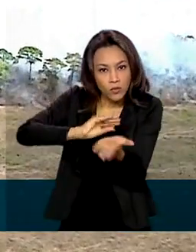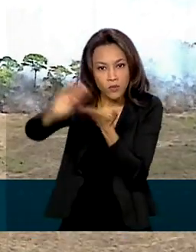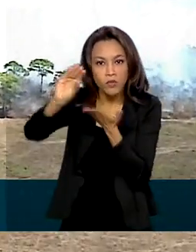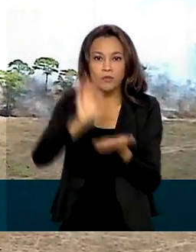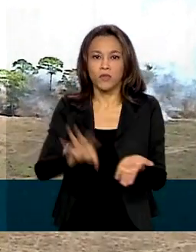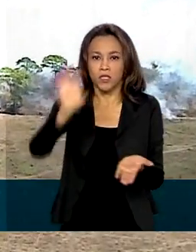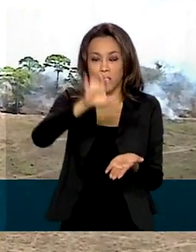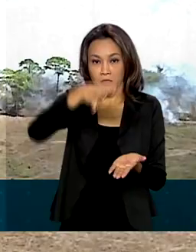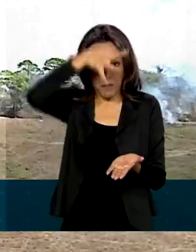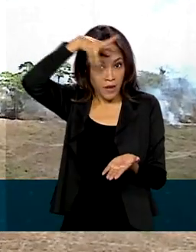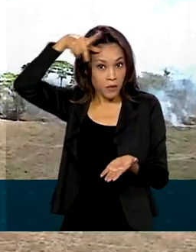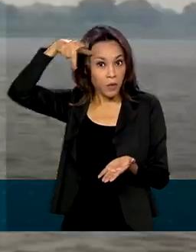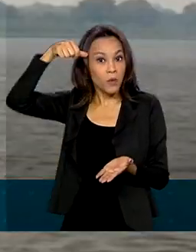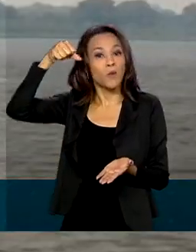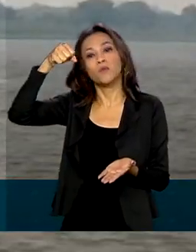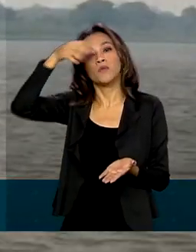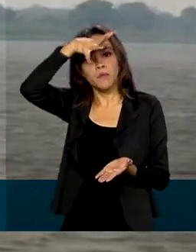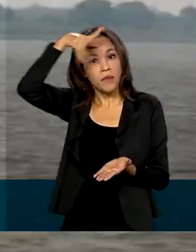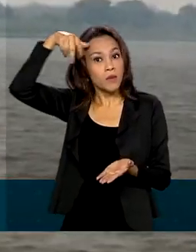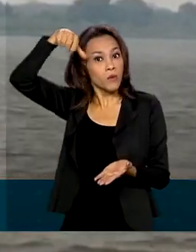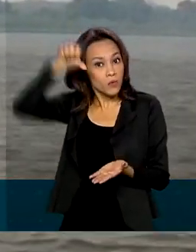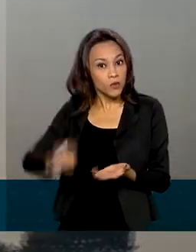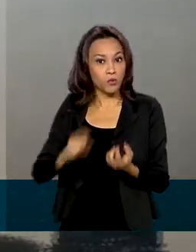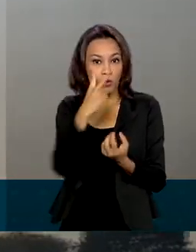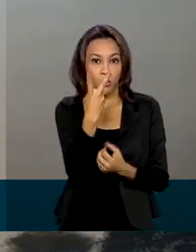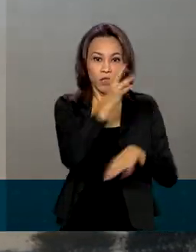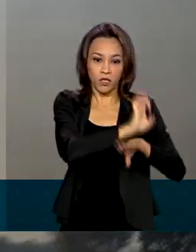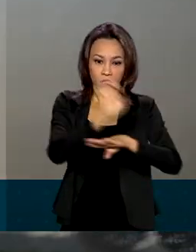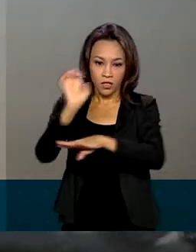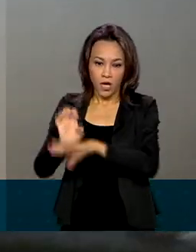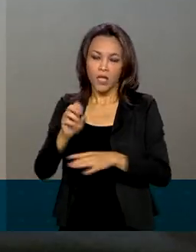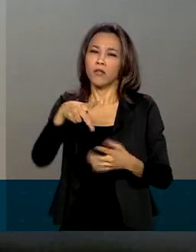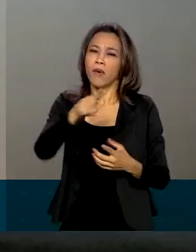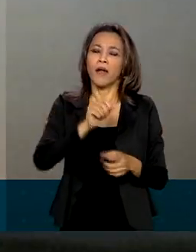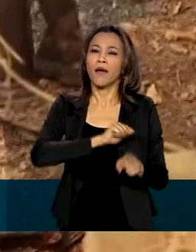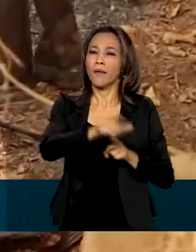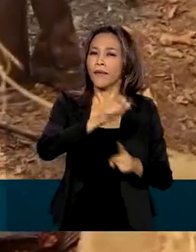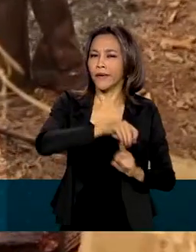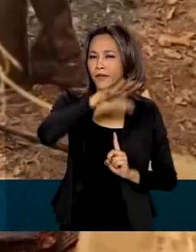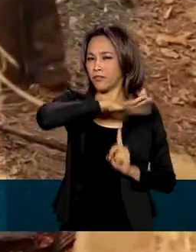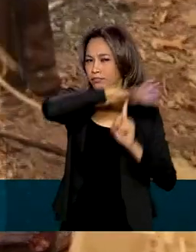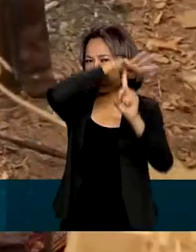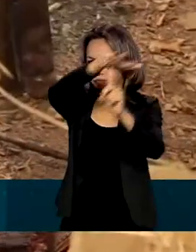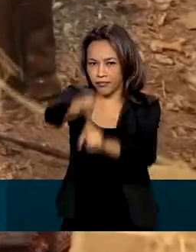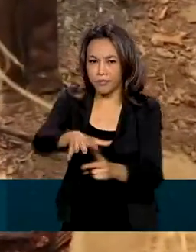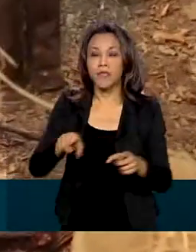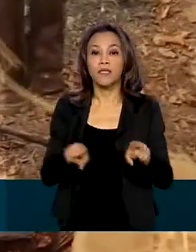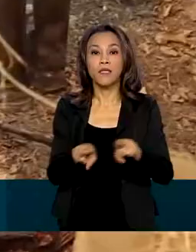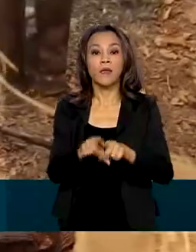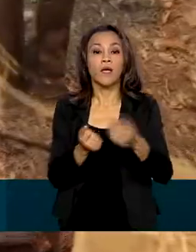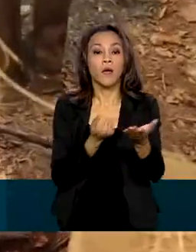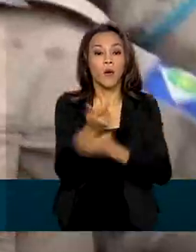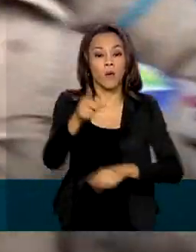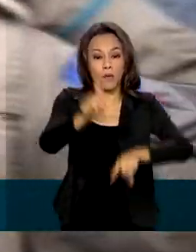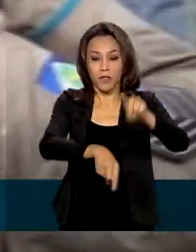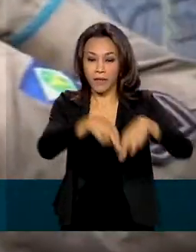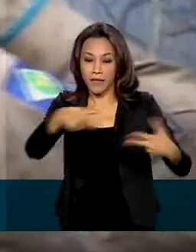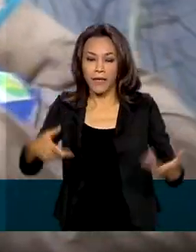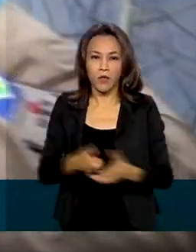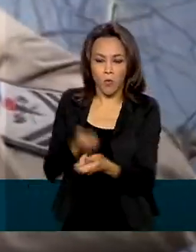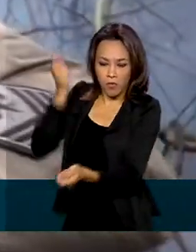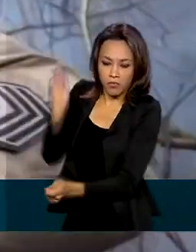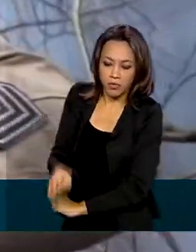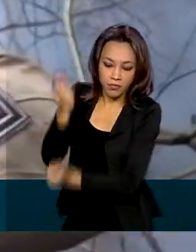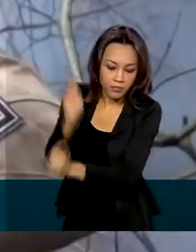do Mato Grosso e Mato Grosso do Sul para a locação de aeronaves e veículos e compra de equipamentos, como abafadores,